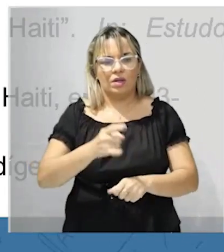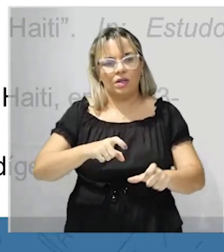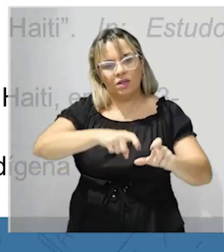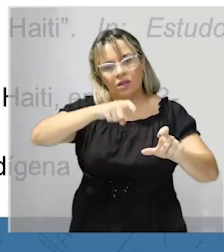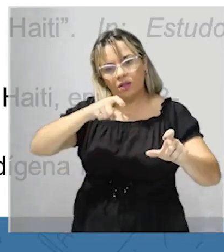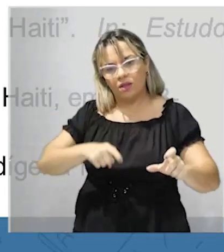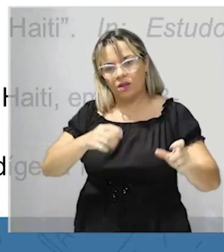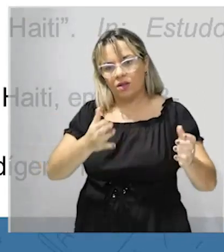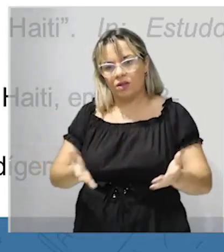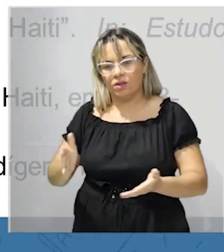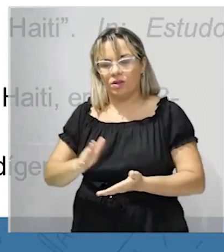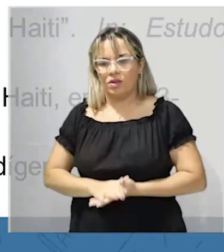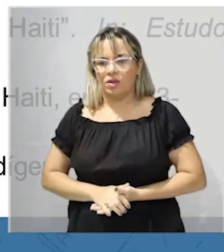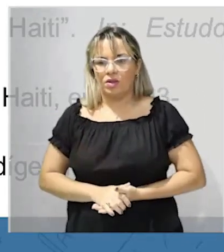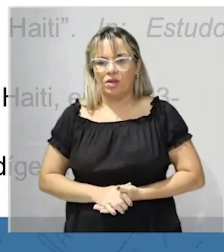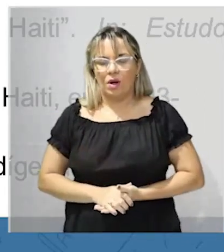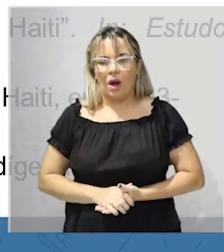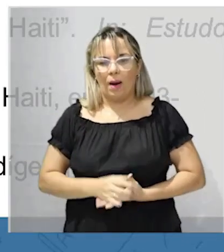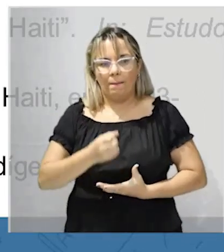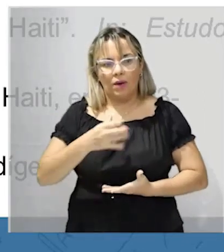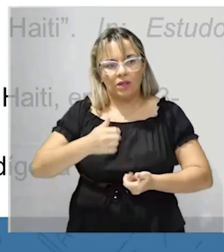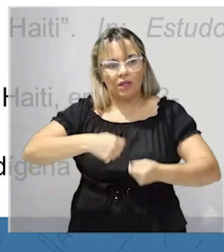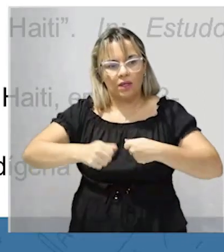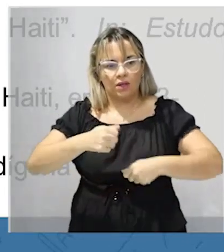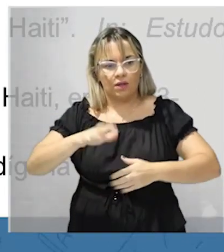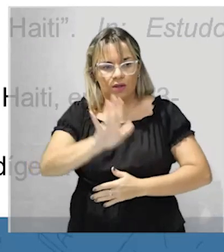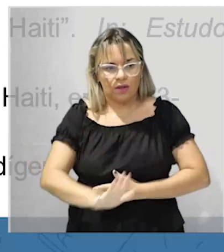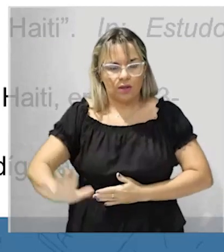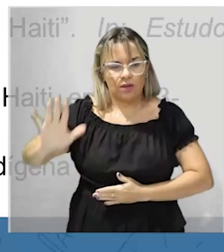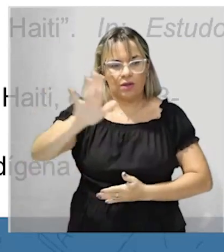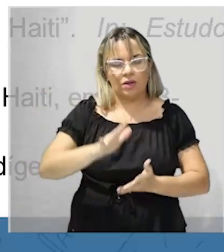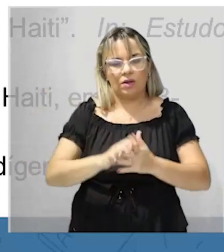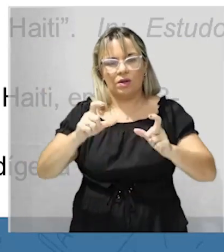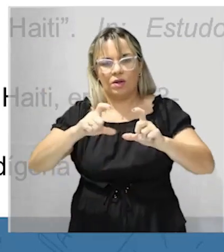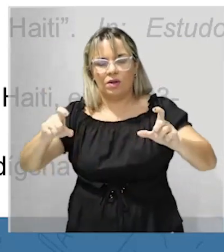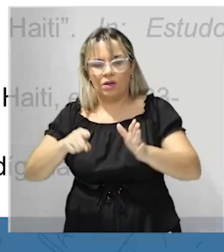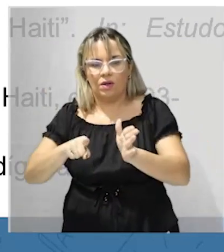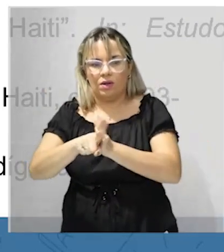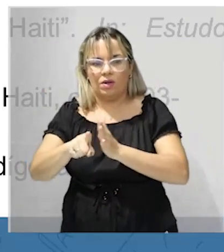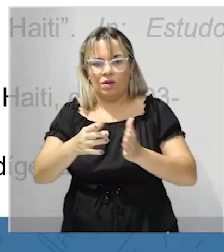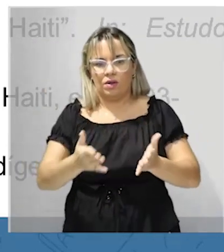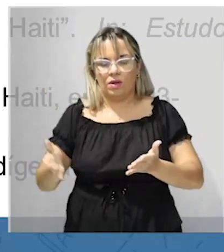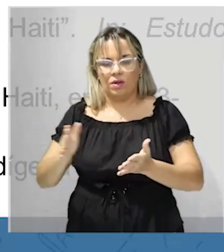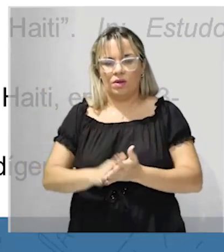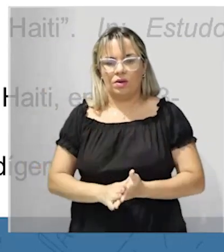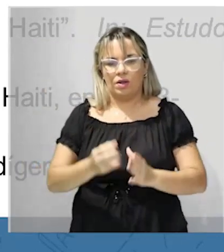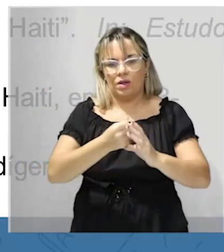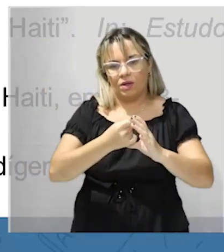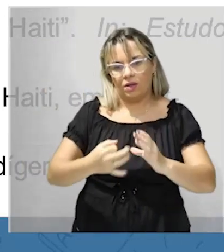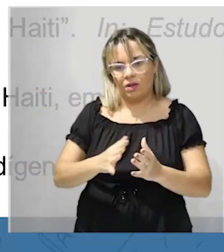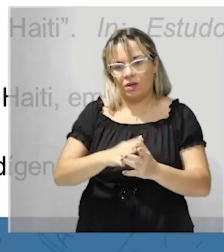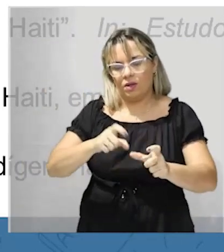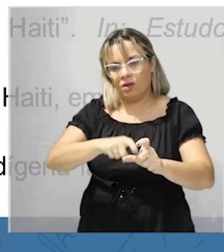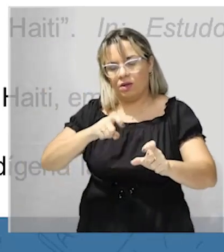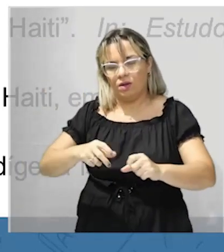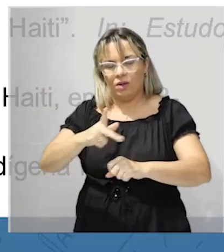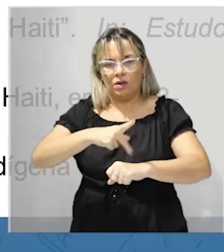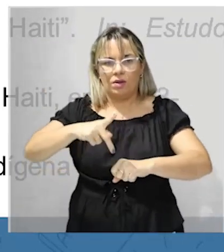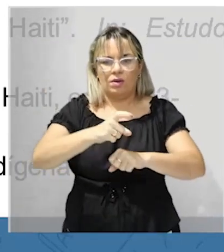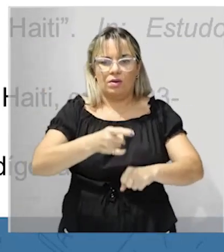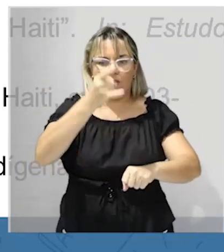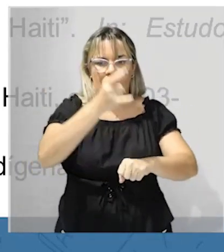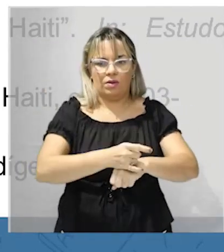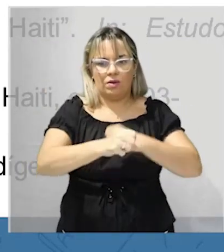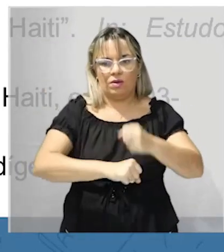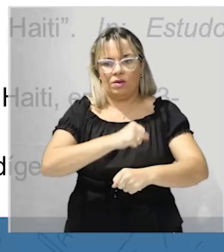aí vem o fragmento o excerto apresenta o comando um aspecto central da independência do Haiti de